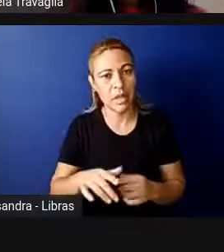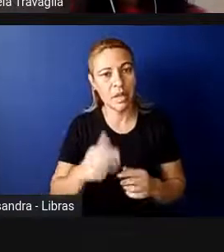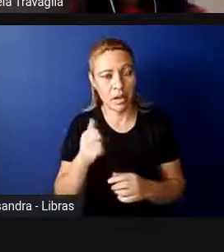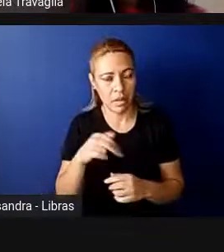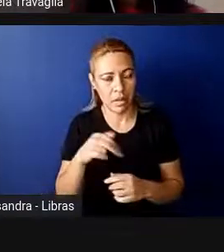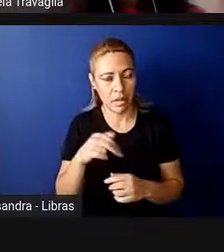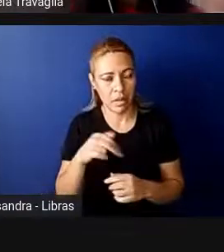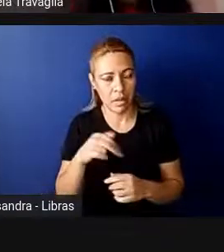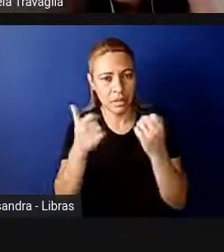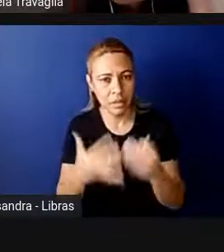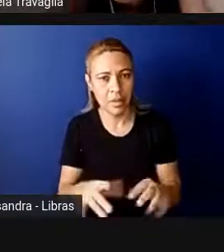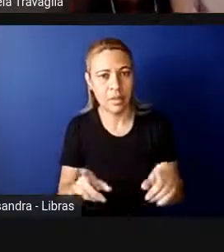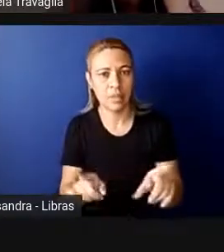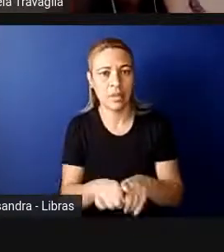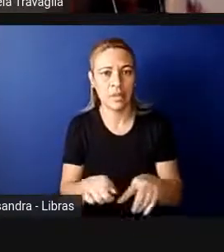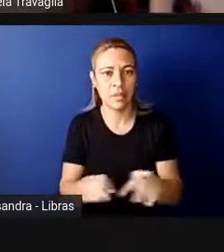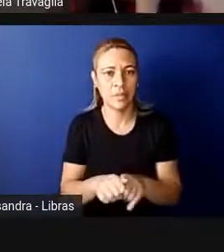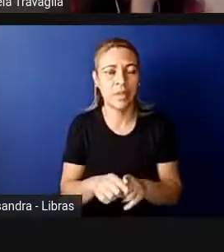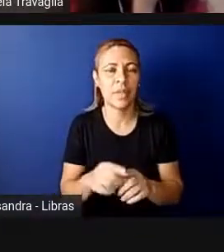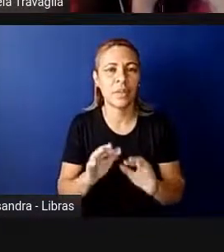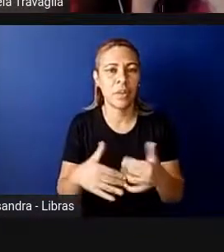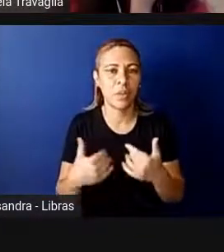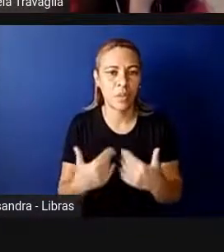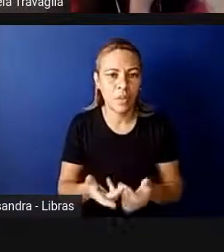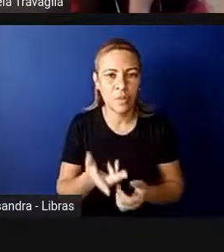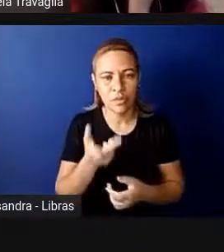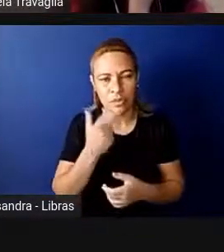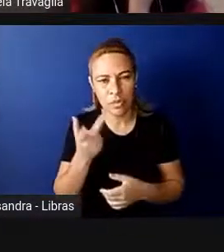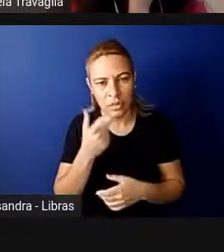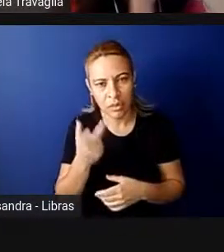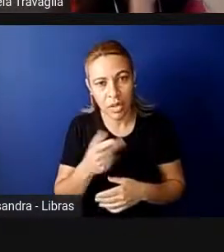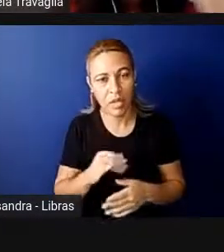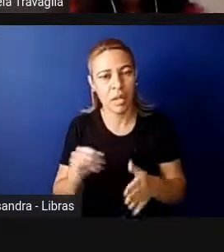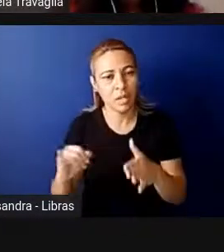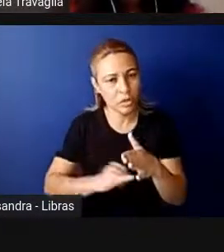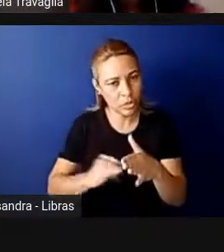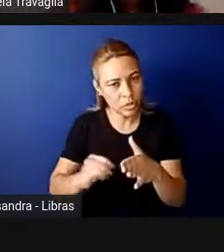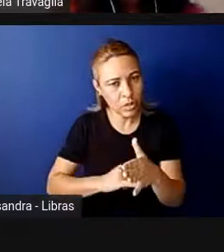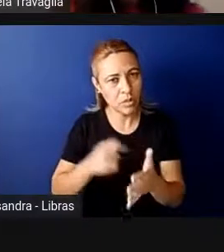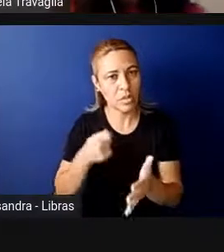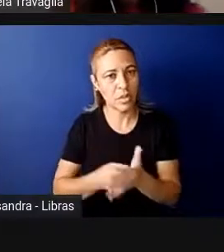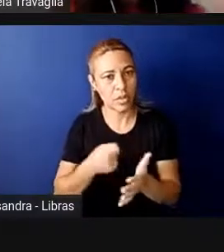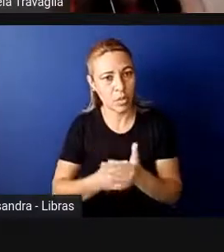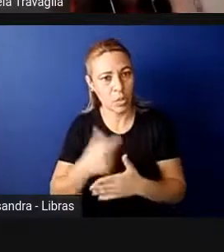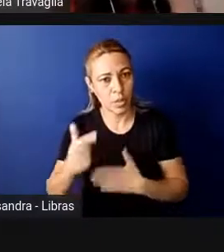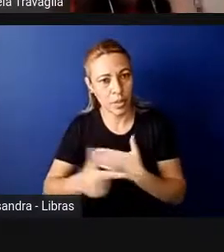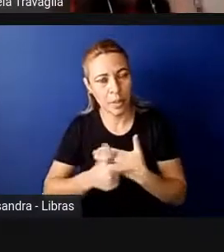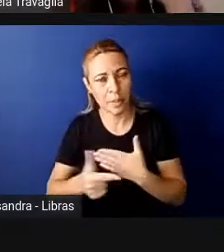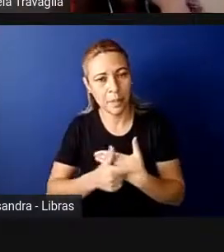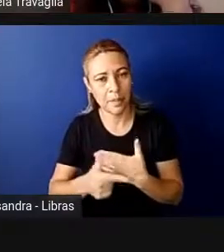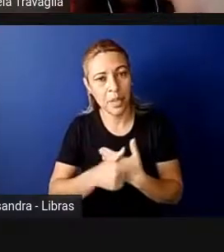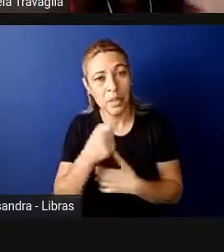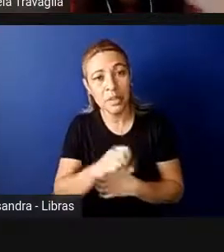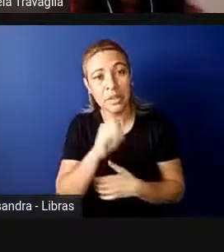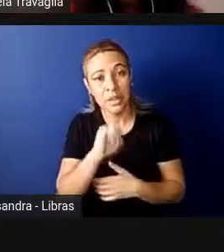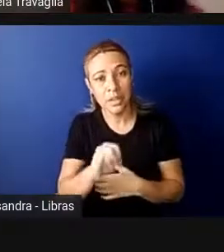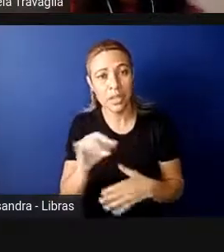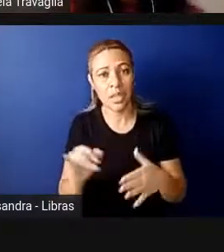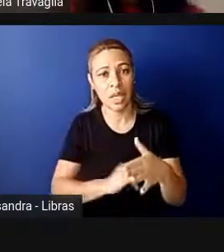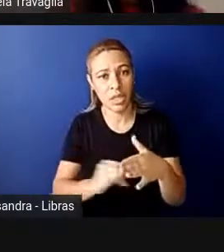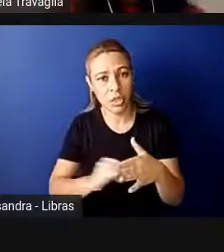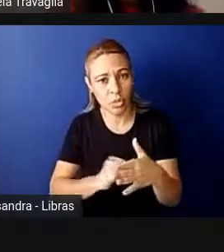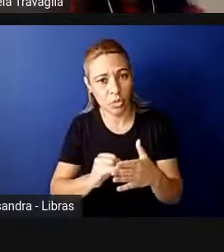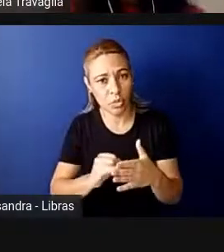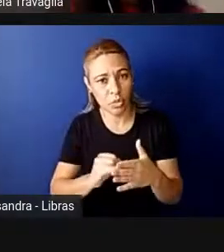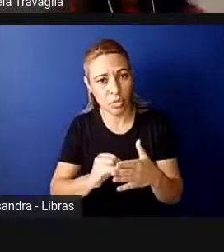quando eu ainda digo que as instituições têm que cumprir o seu papel, e se as instituições cumprirem o seu papel, mesmo o